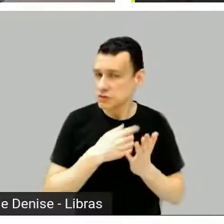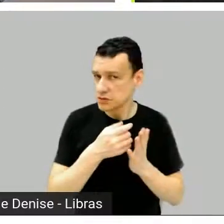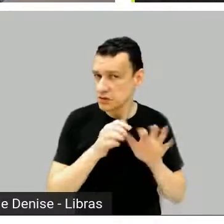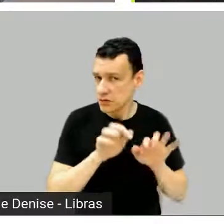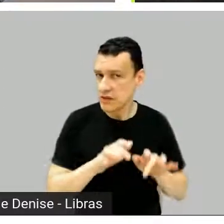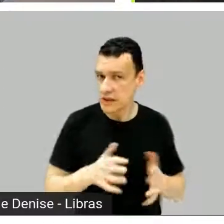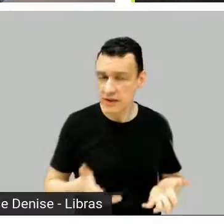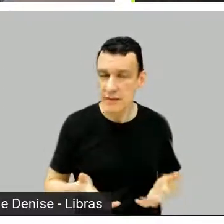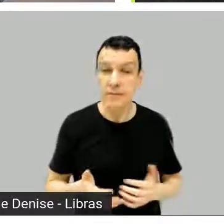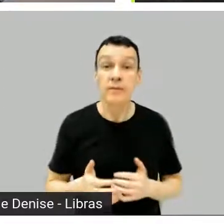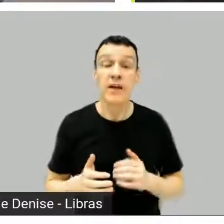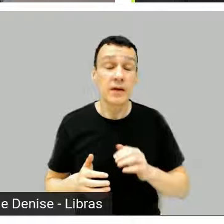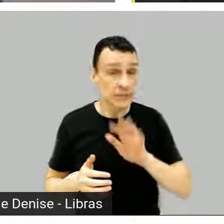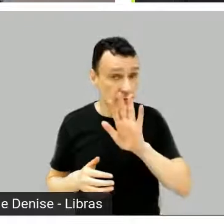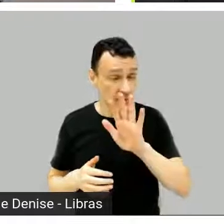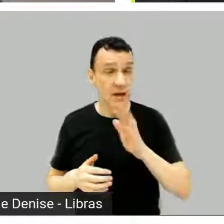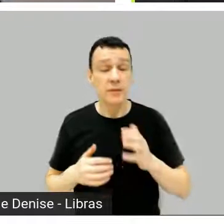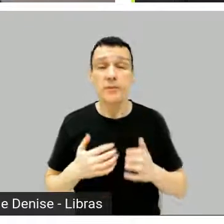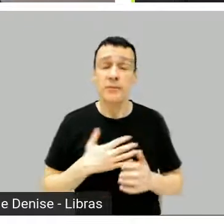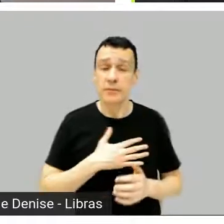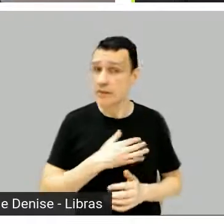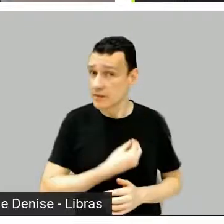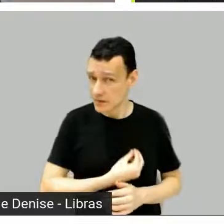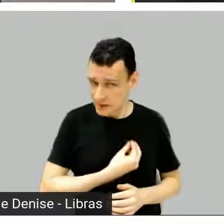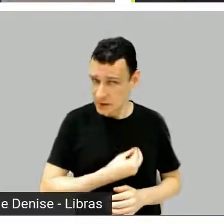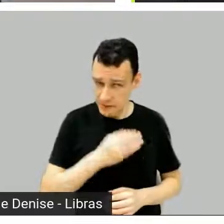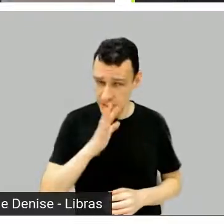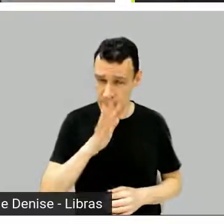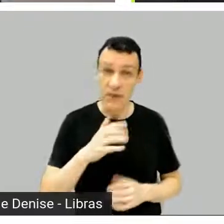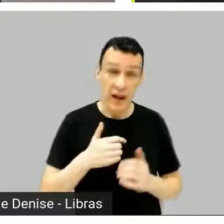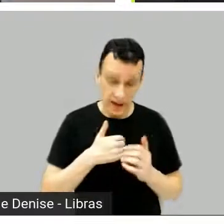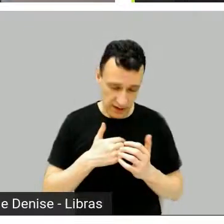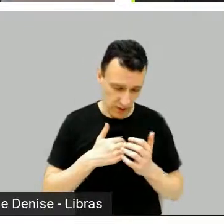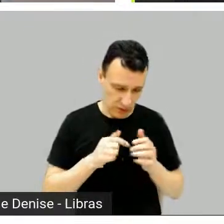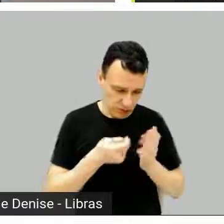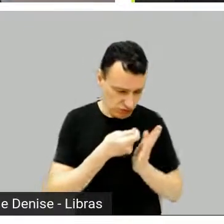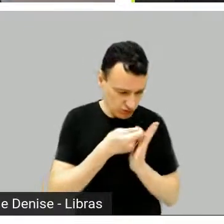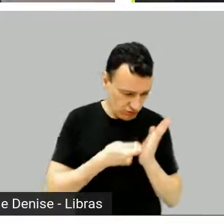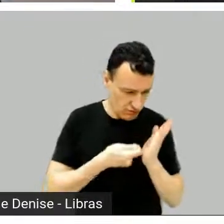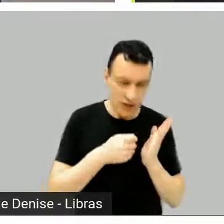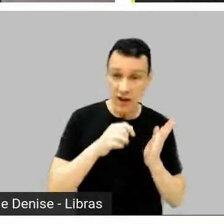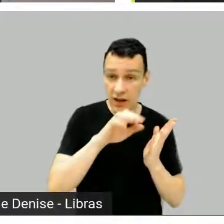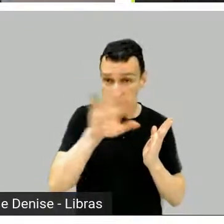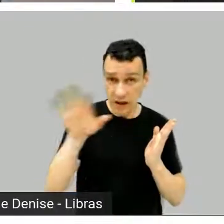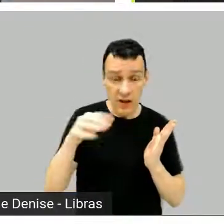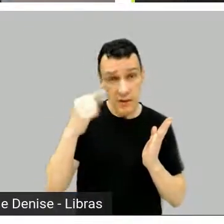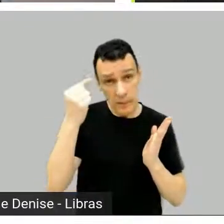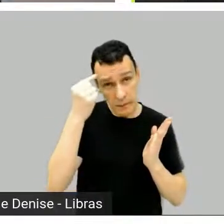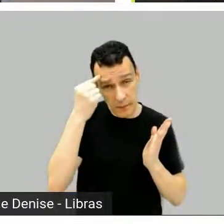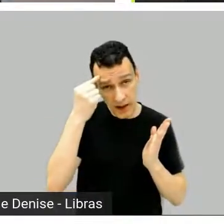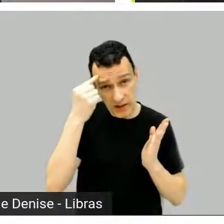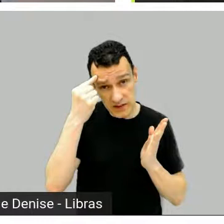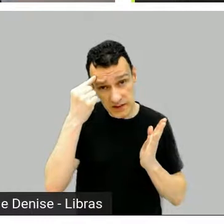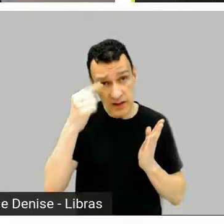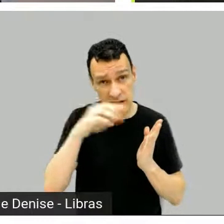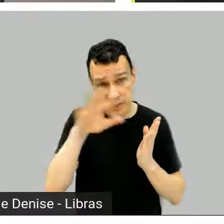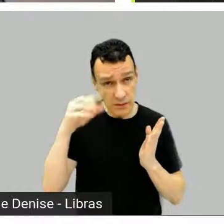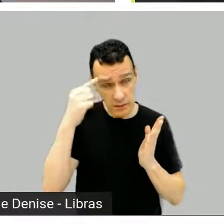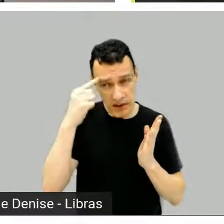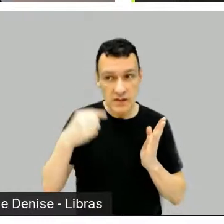pessoa olha as coisas que a gente fez, pensa que a gente tem uma determinada inclinação, mas, na verdade, aquelas são as coisas que nos pagaram para fazer.